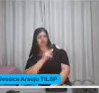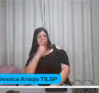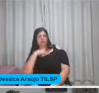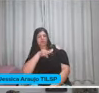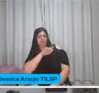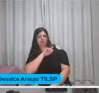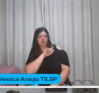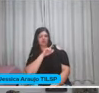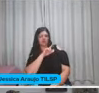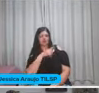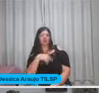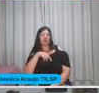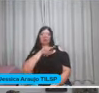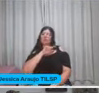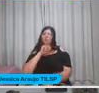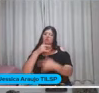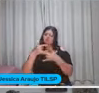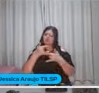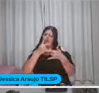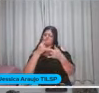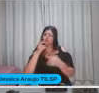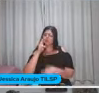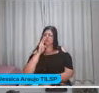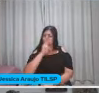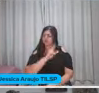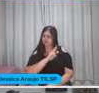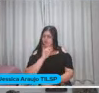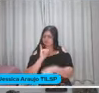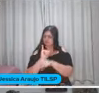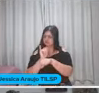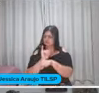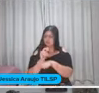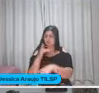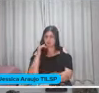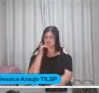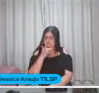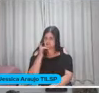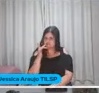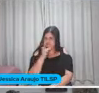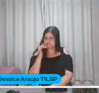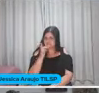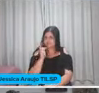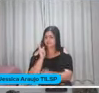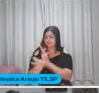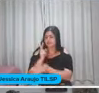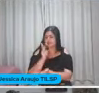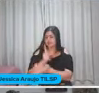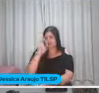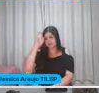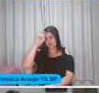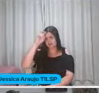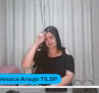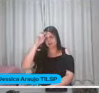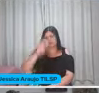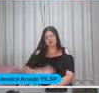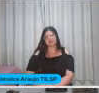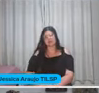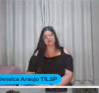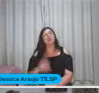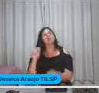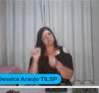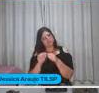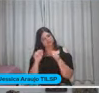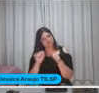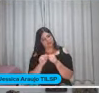Outras lives Pode acessar o canal do YouTube E vocês vão se deliciar E toda quinta-feira Isso aqui acontece